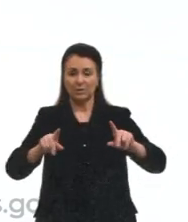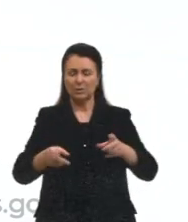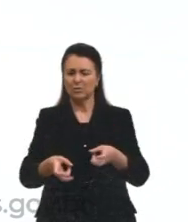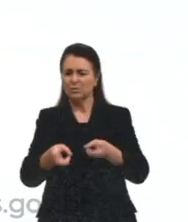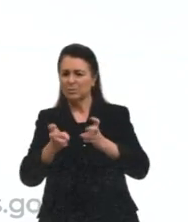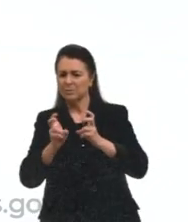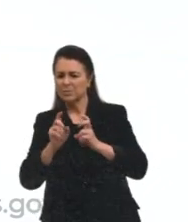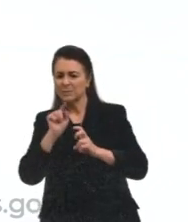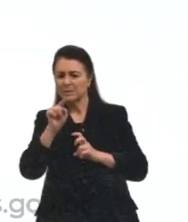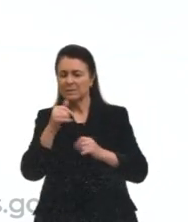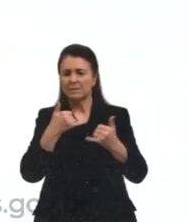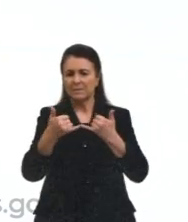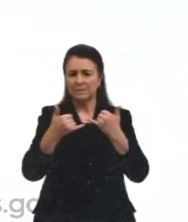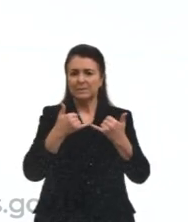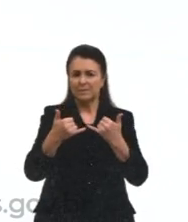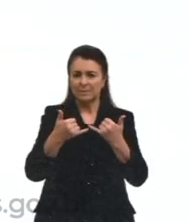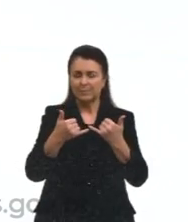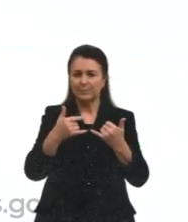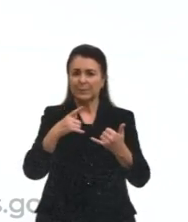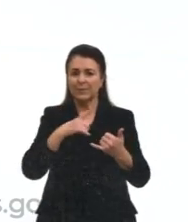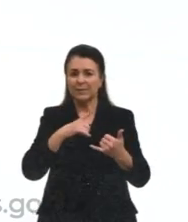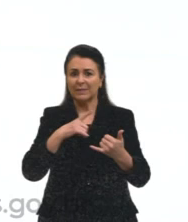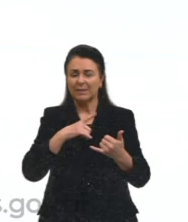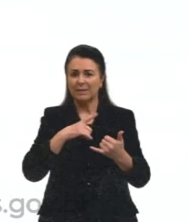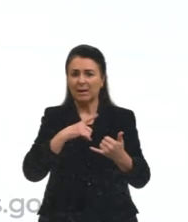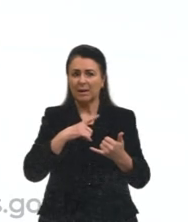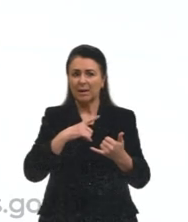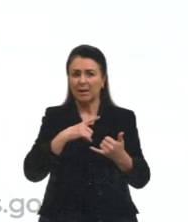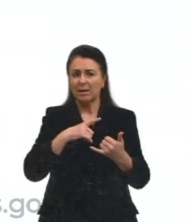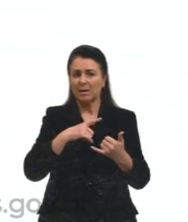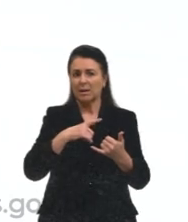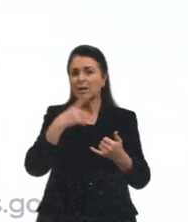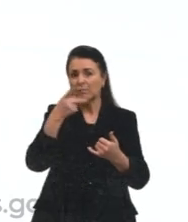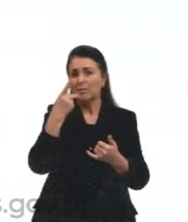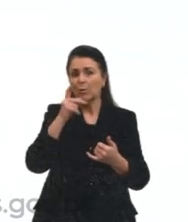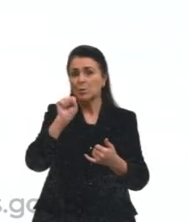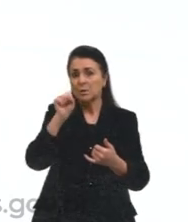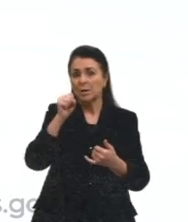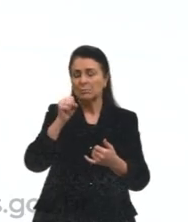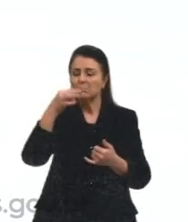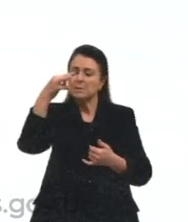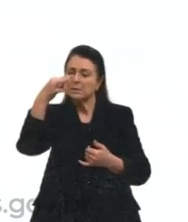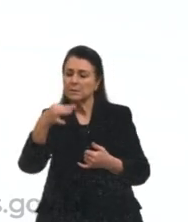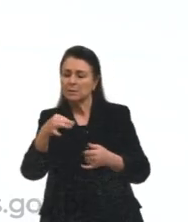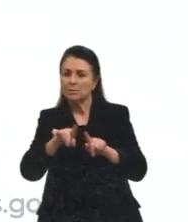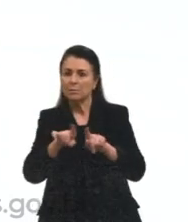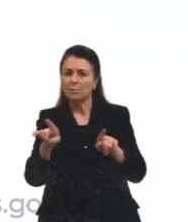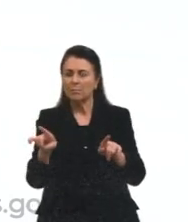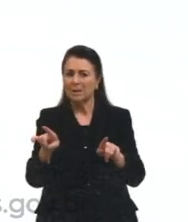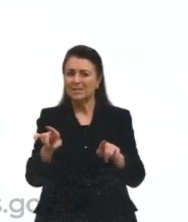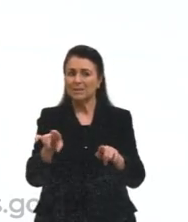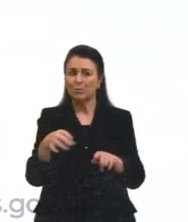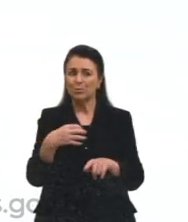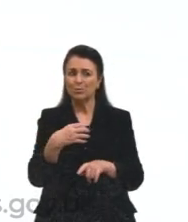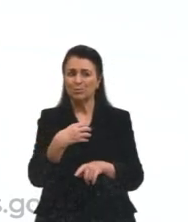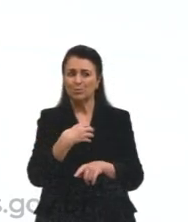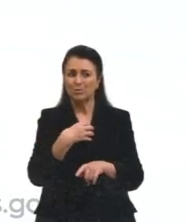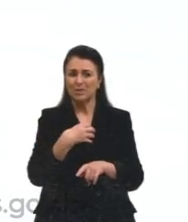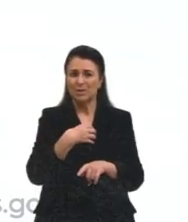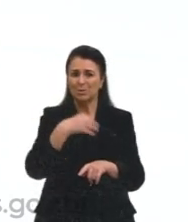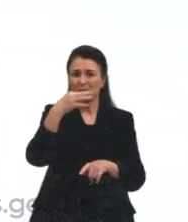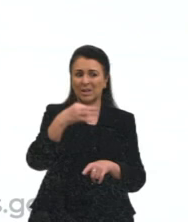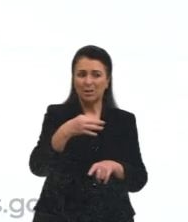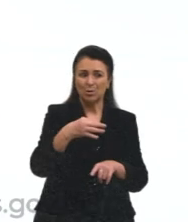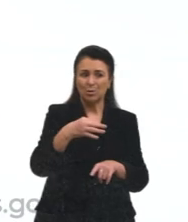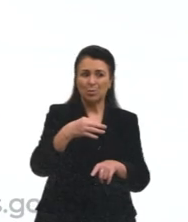que com certeza ele falou corretamente, mas ele não falou de maneira adequada